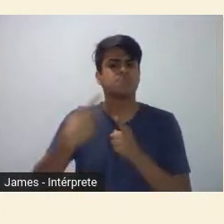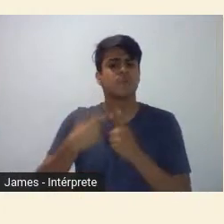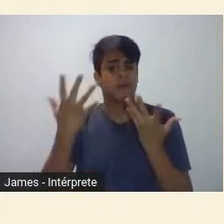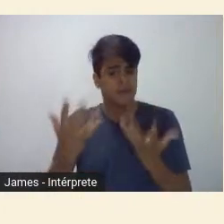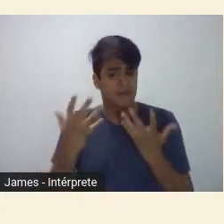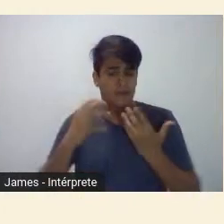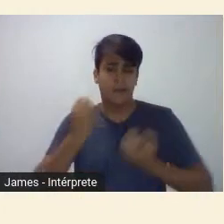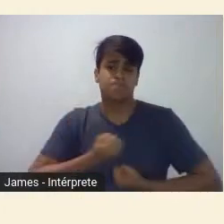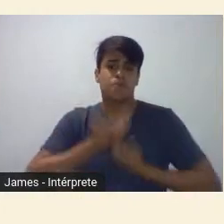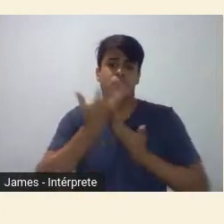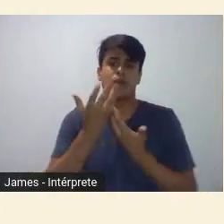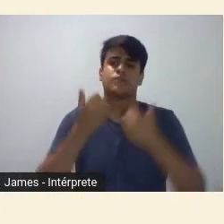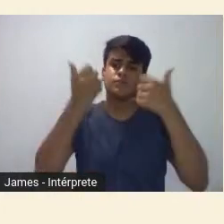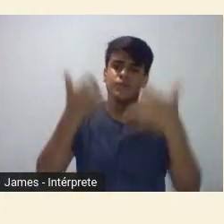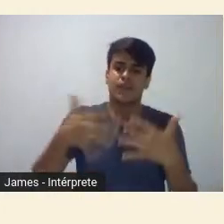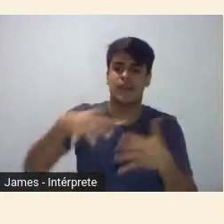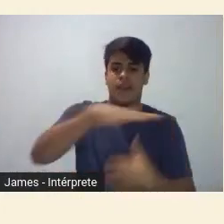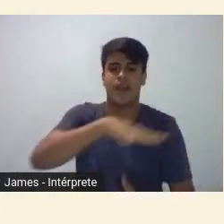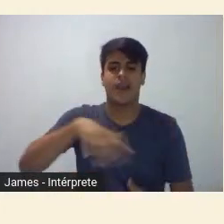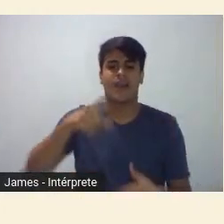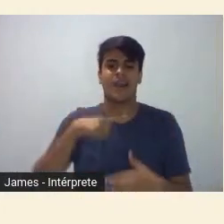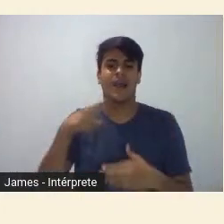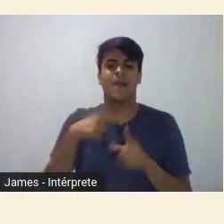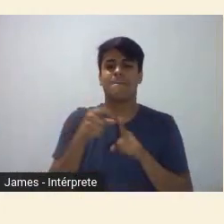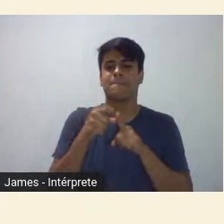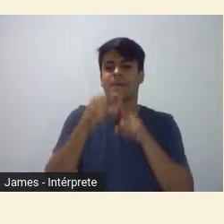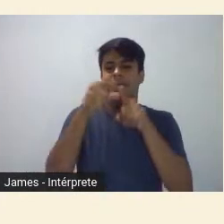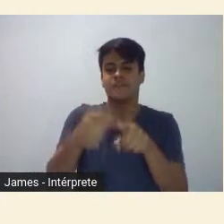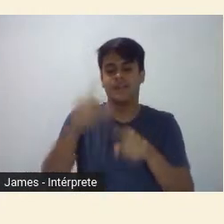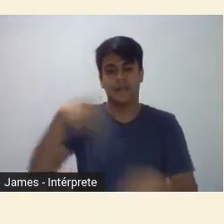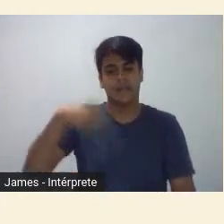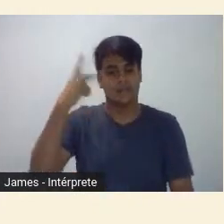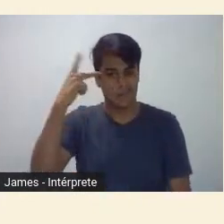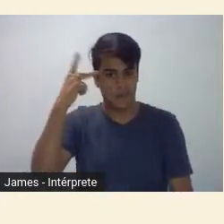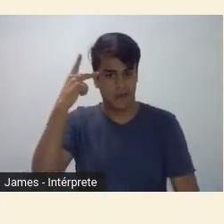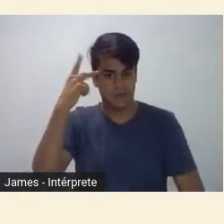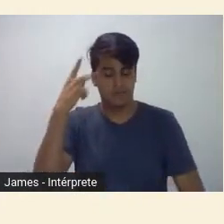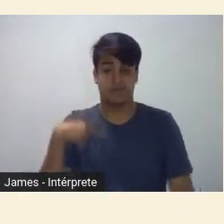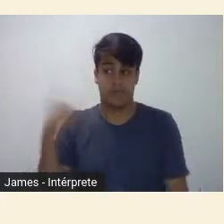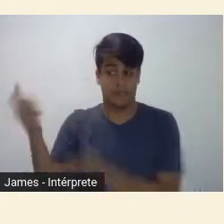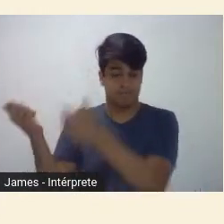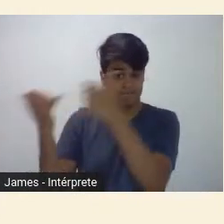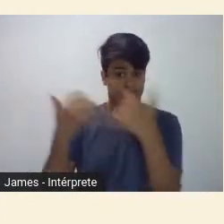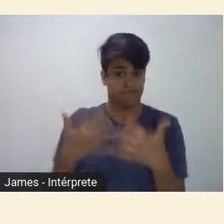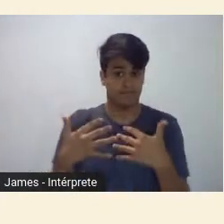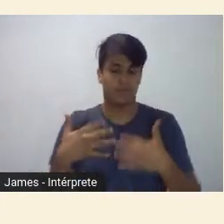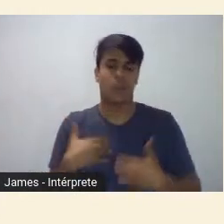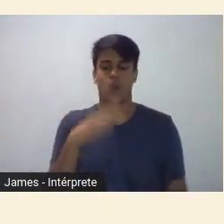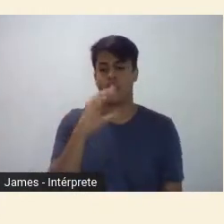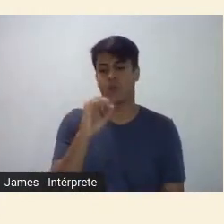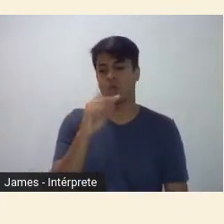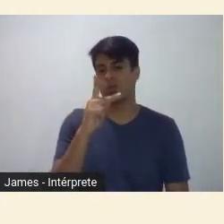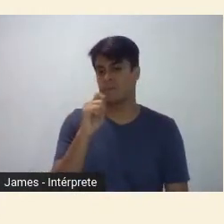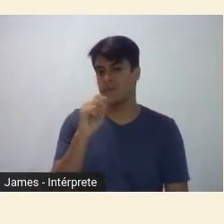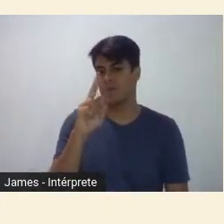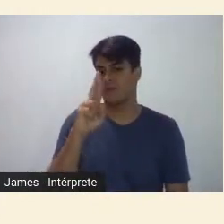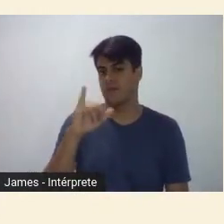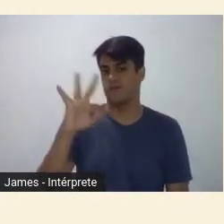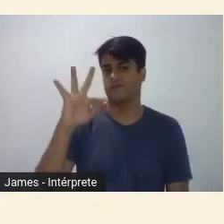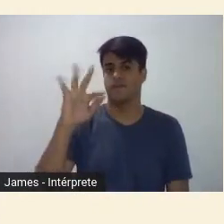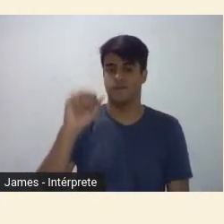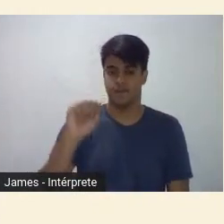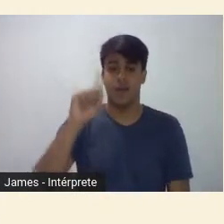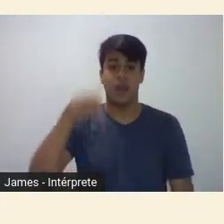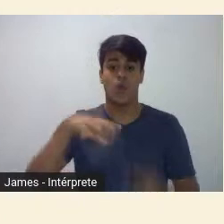da periferia paulistana citando Vaz abro aspas a Coperifa é um grupo de artistas propõe